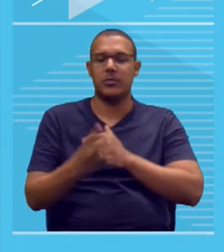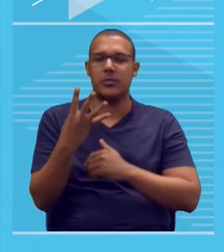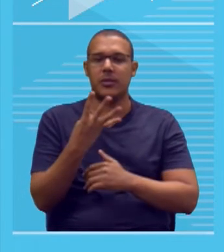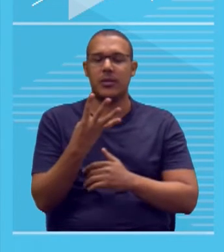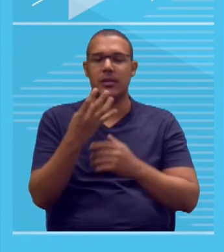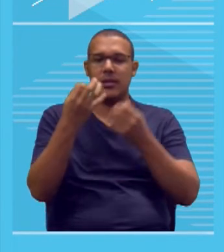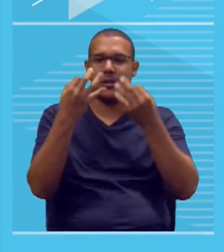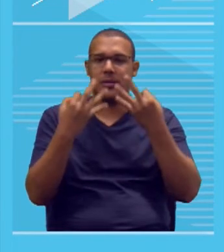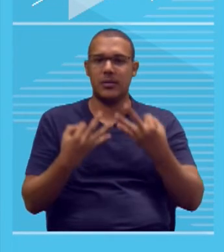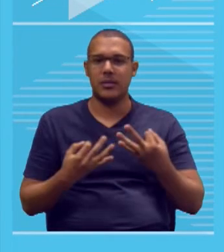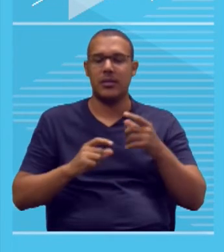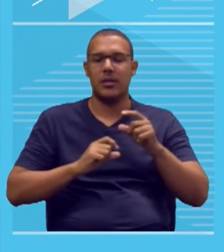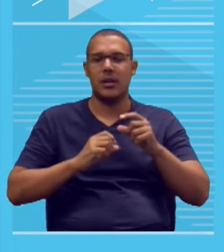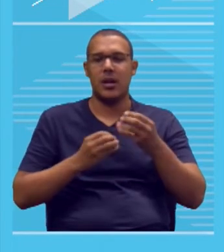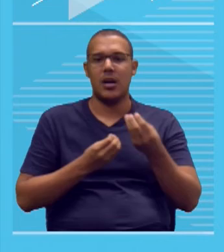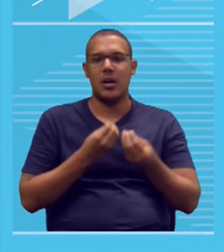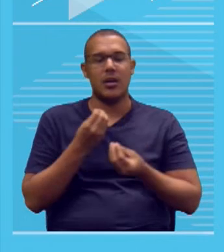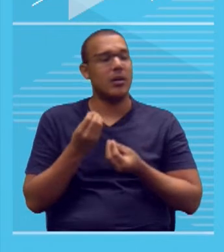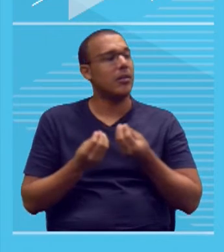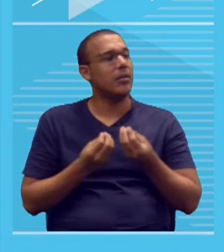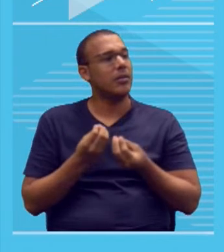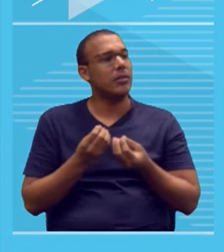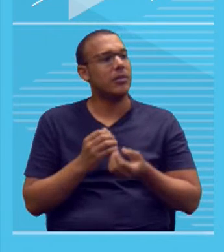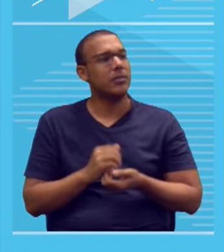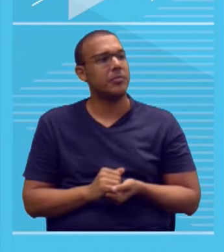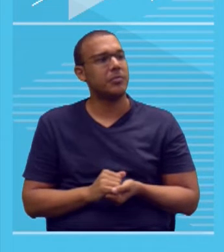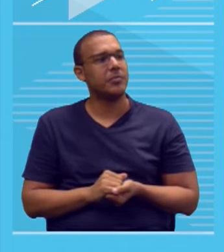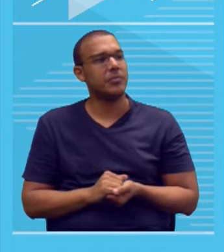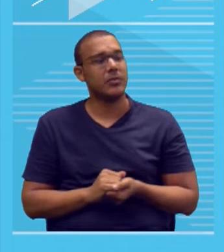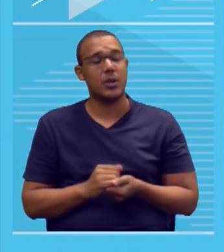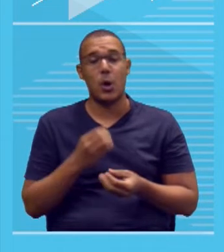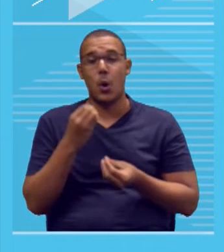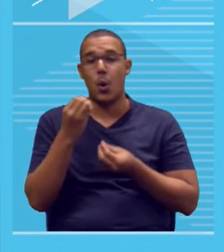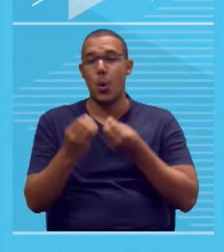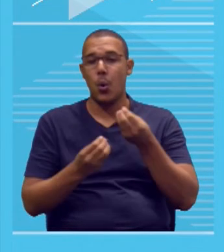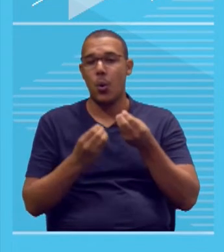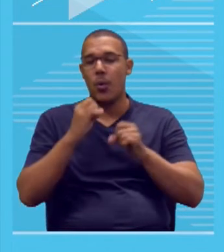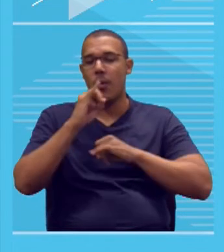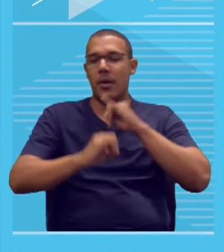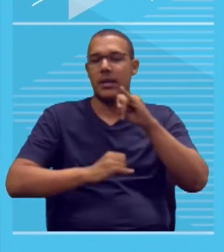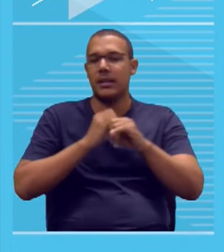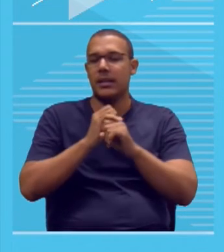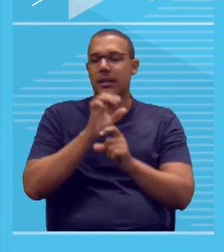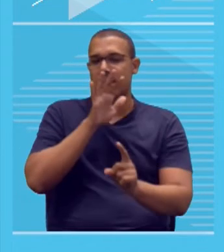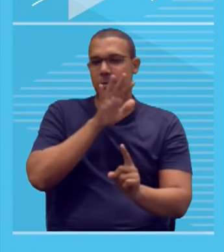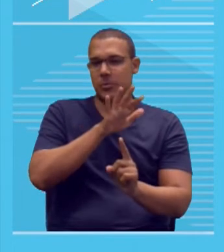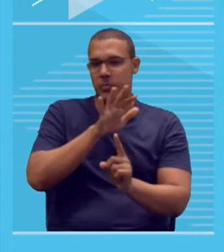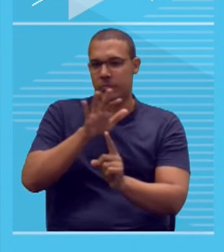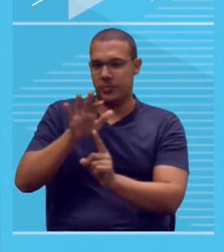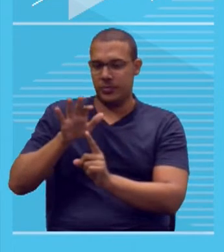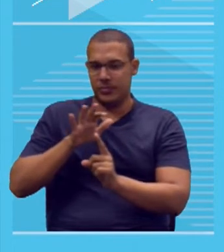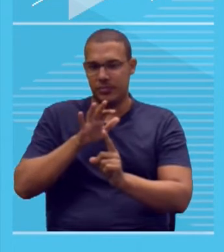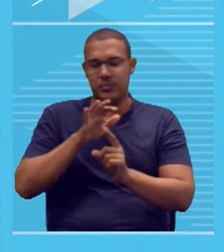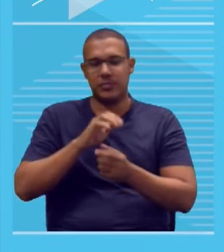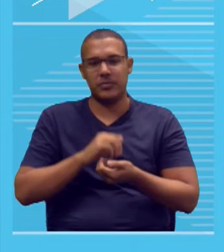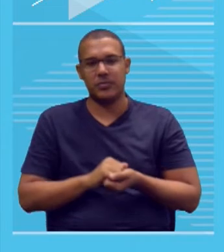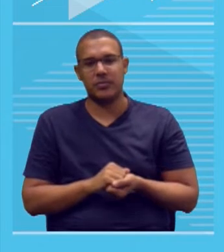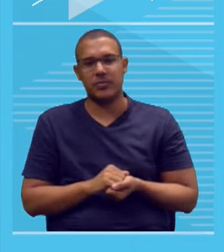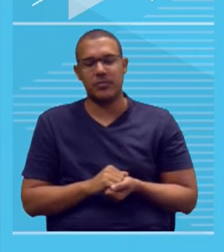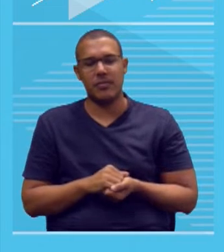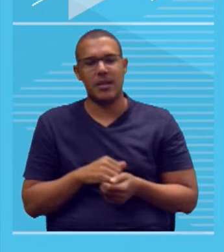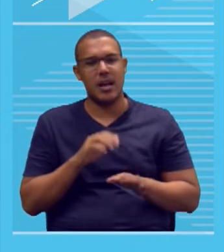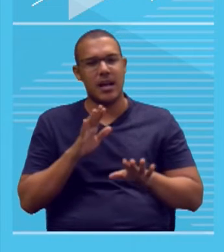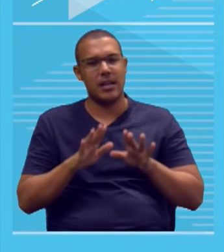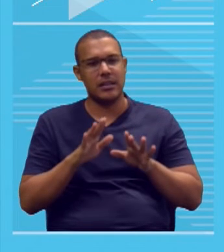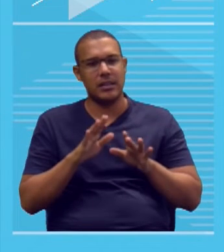sobre como, secretamente, a internet nos influencia. Ou seja, ela toma de conta mesmo das nossas